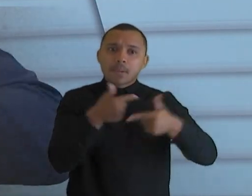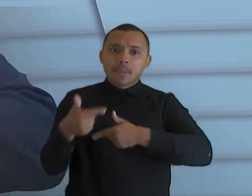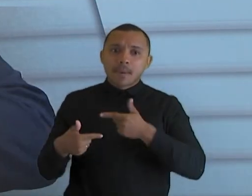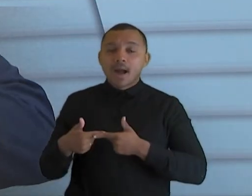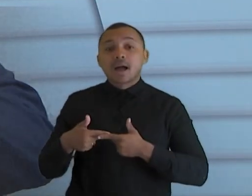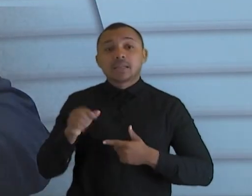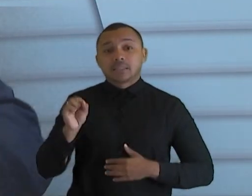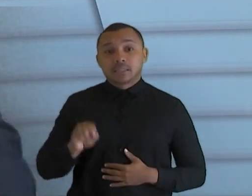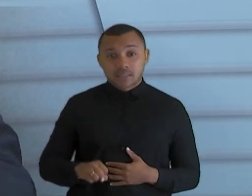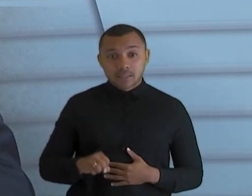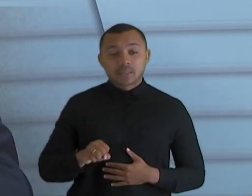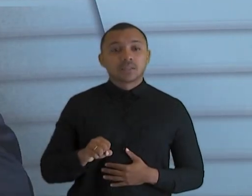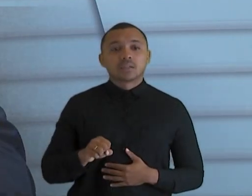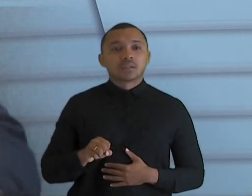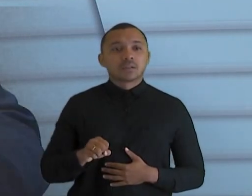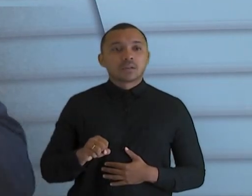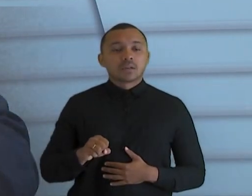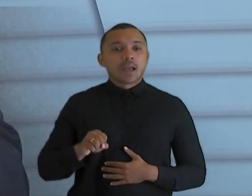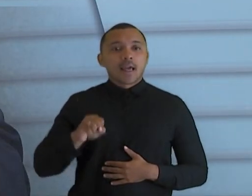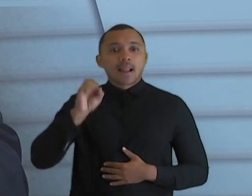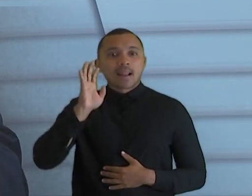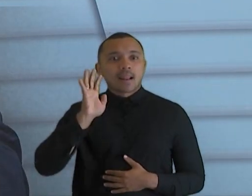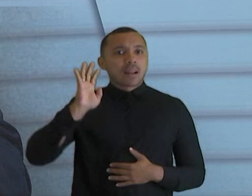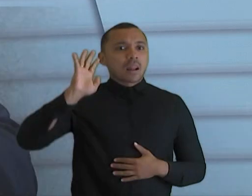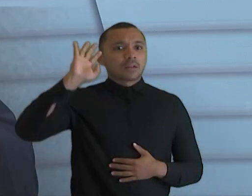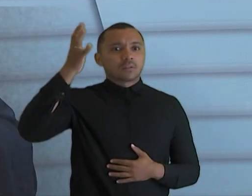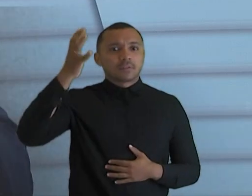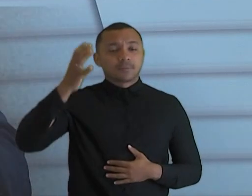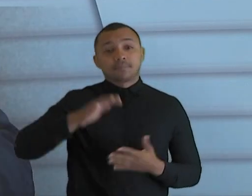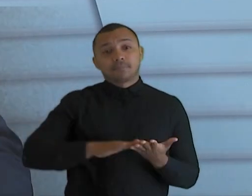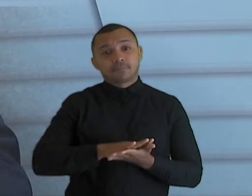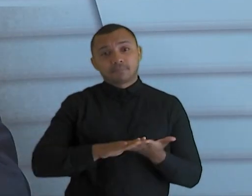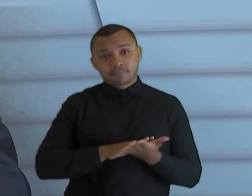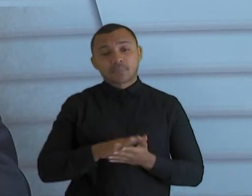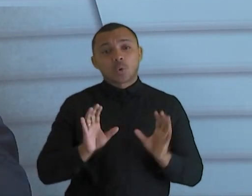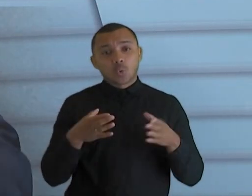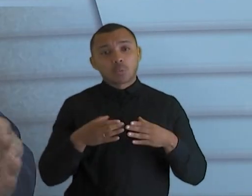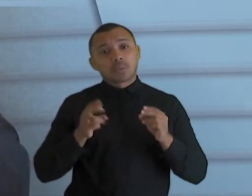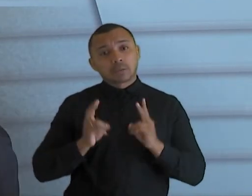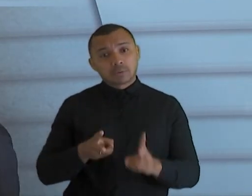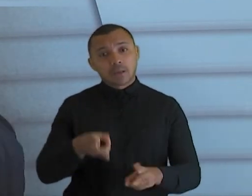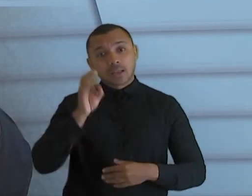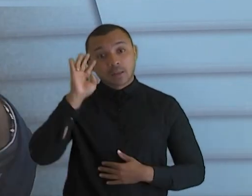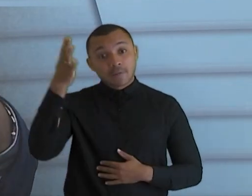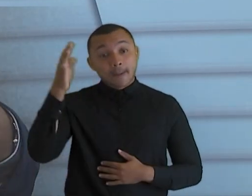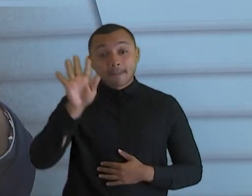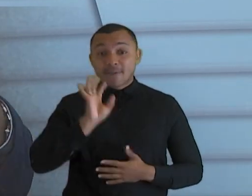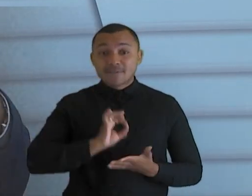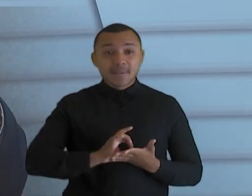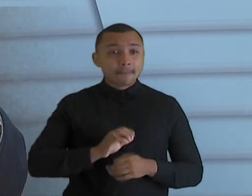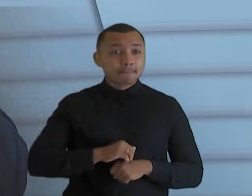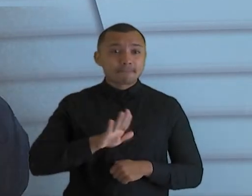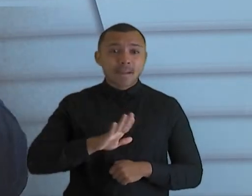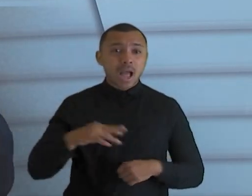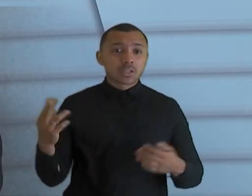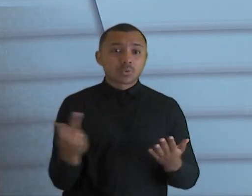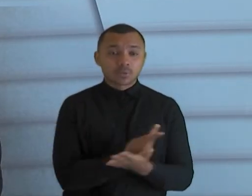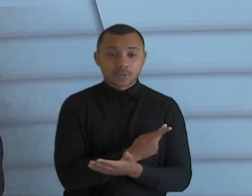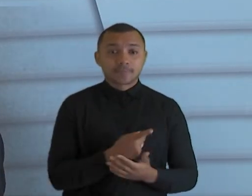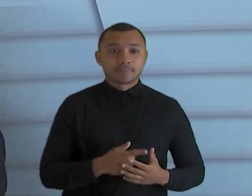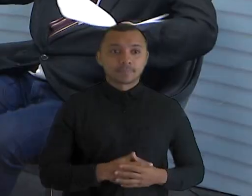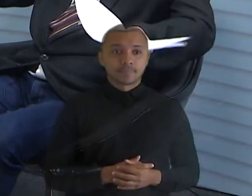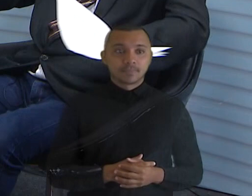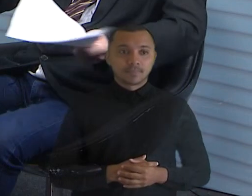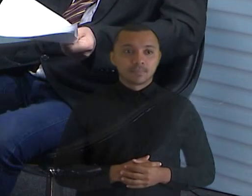Então, não houve solução de continuidade do serviço. Então, o tribunal continuou atuante. O que houve, a carga ficou mais... Criou